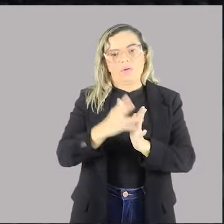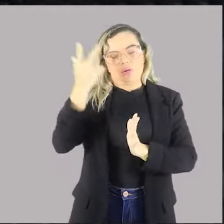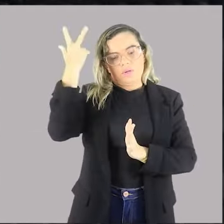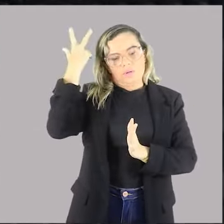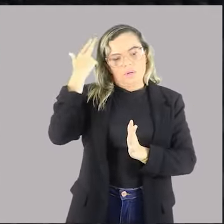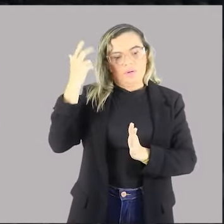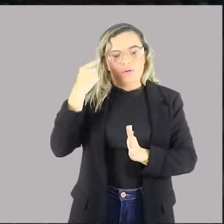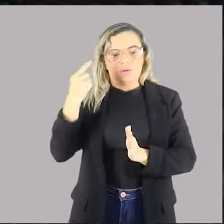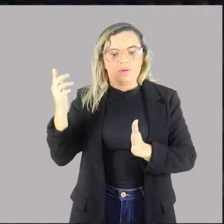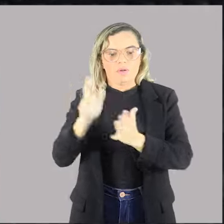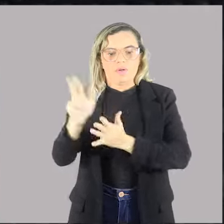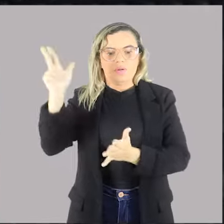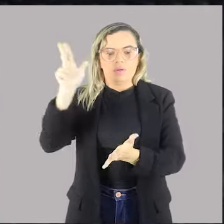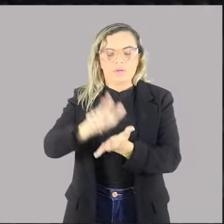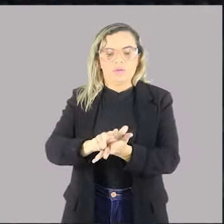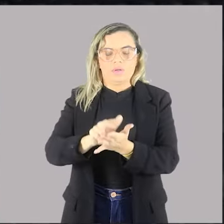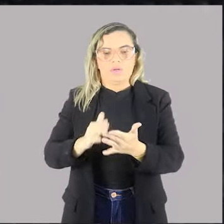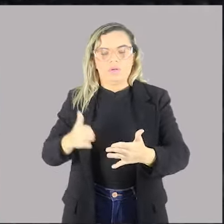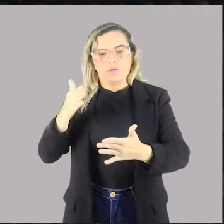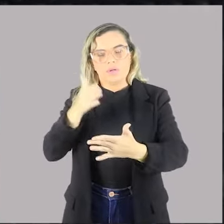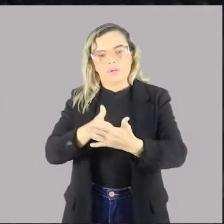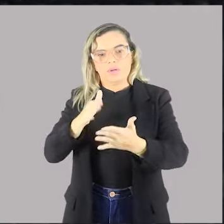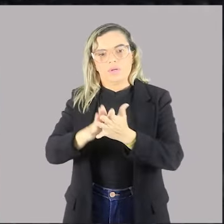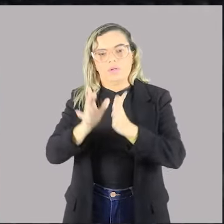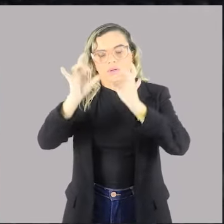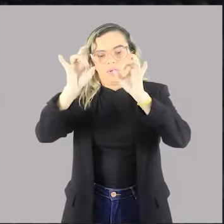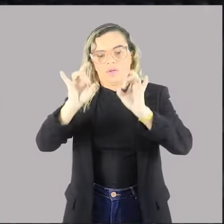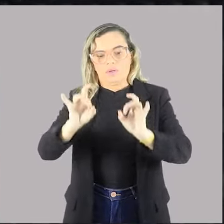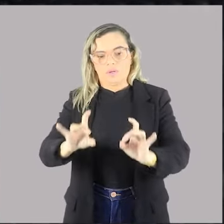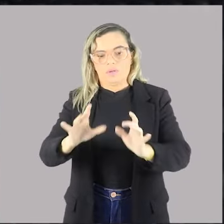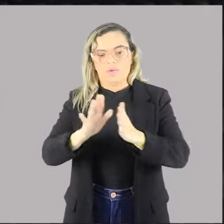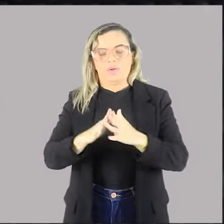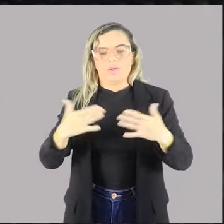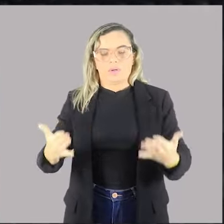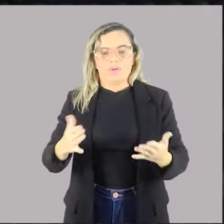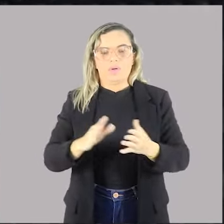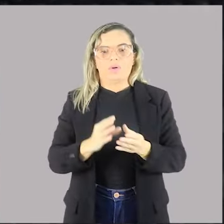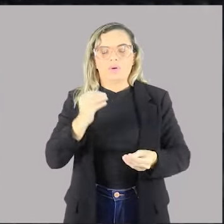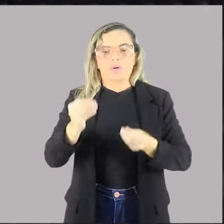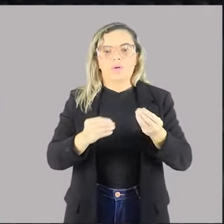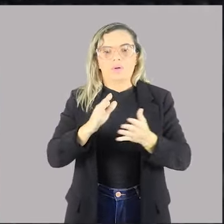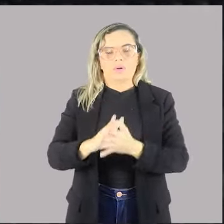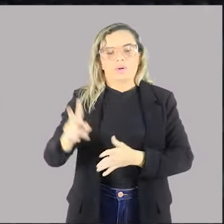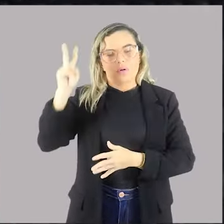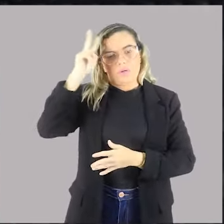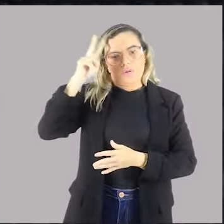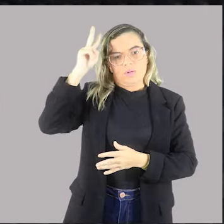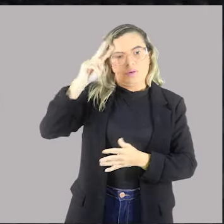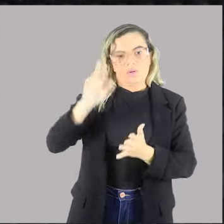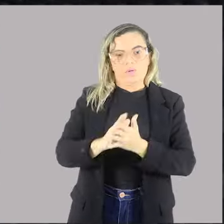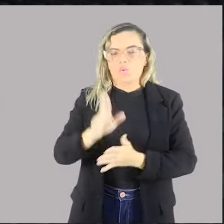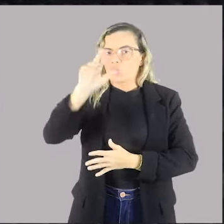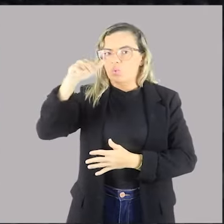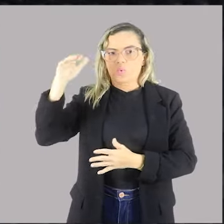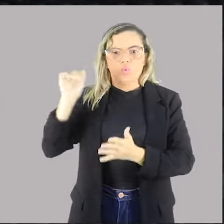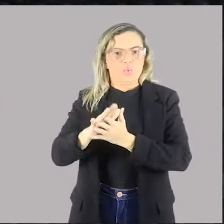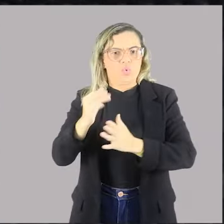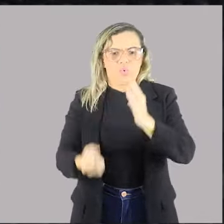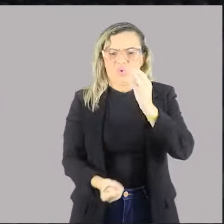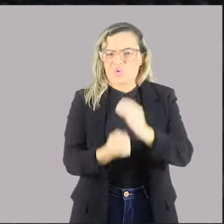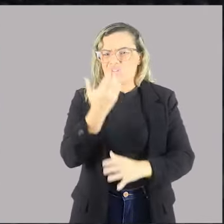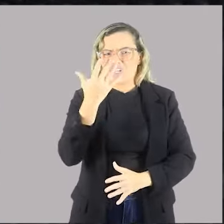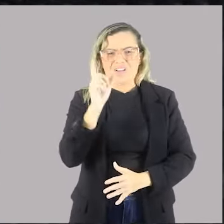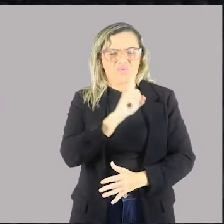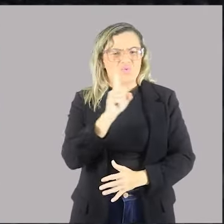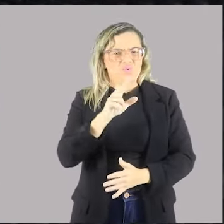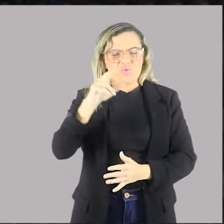e o regulamento, ele vai trazer uma limitação específica. Lembre-se, não vai nunca criar direitos,